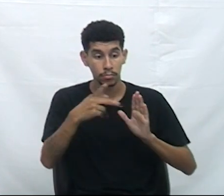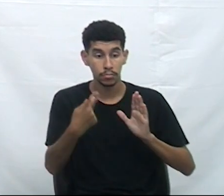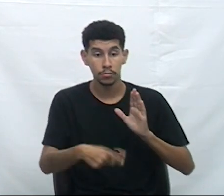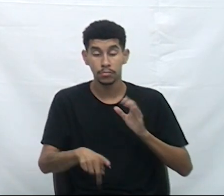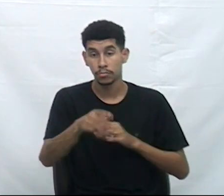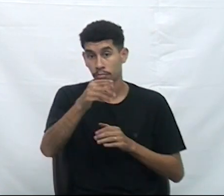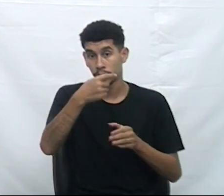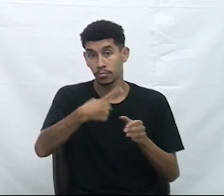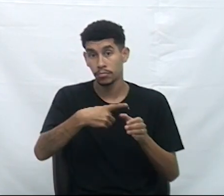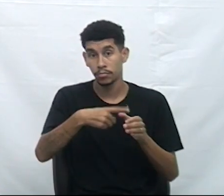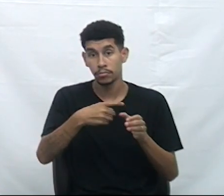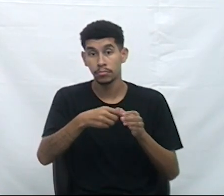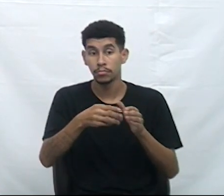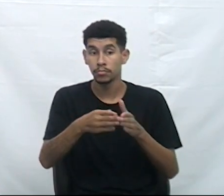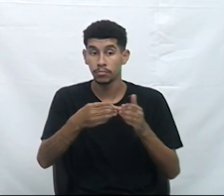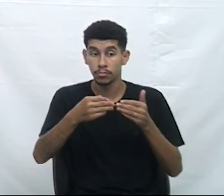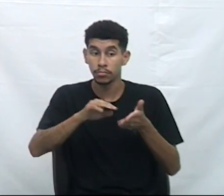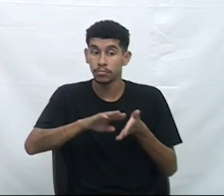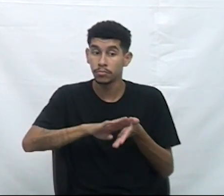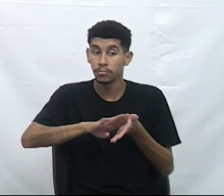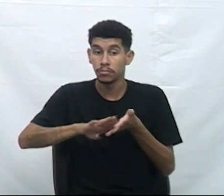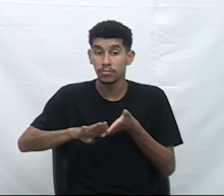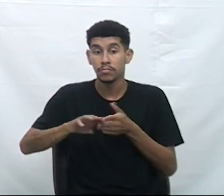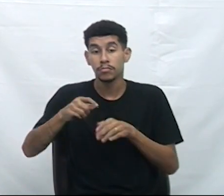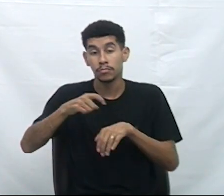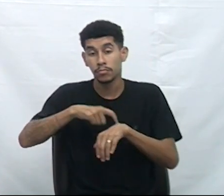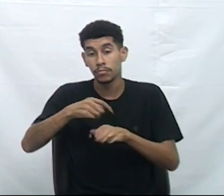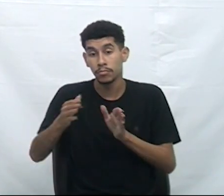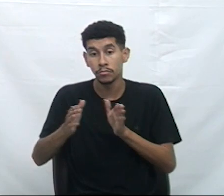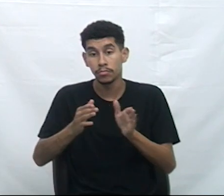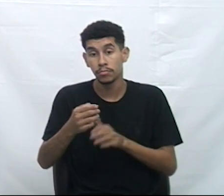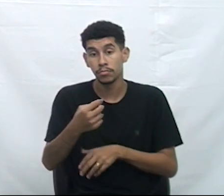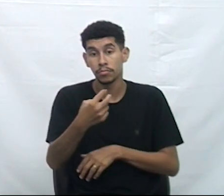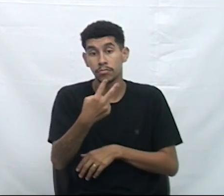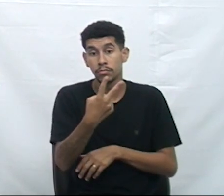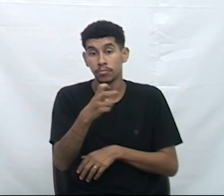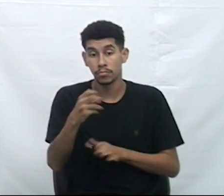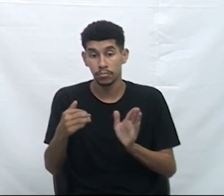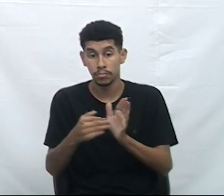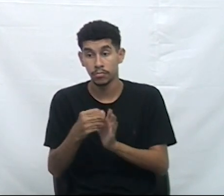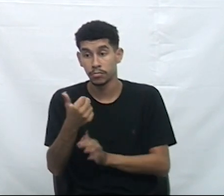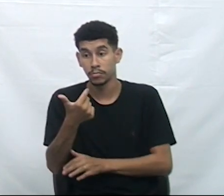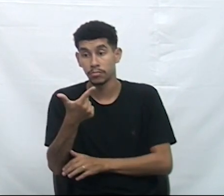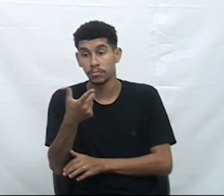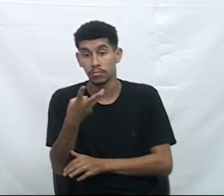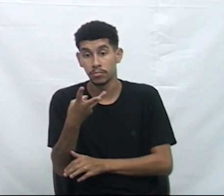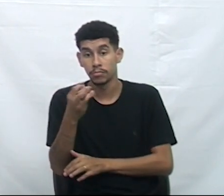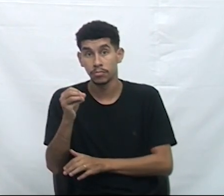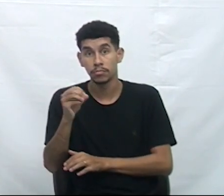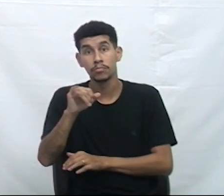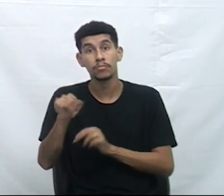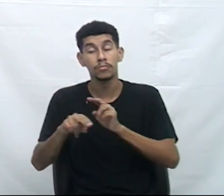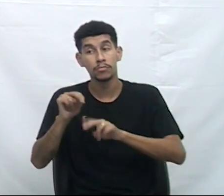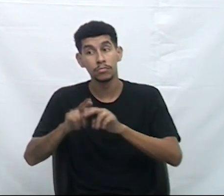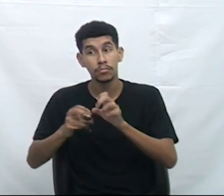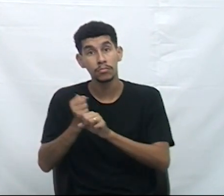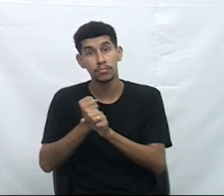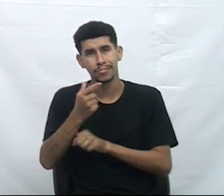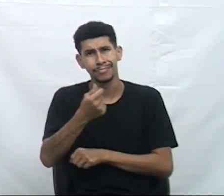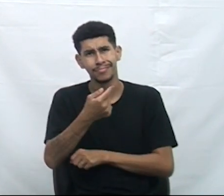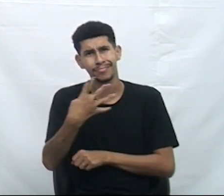licença do prefeito Clésio Salvaro pelo período de 25 a 30 de junho de 2024 em missão de